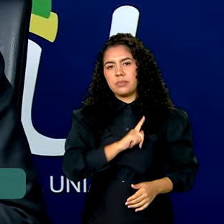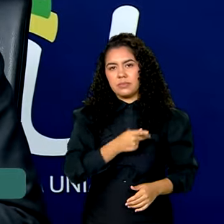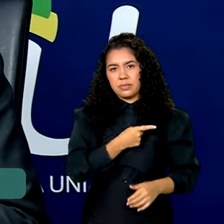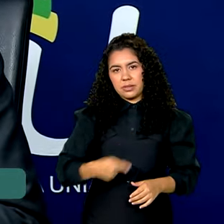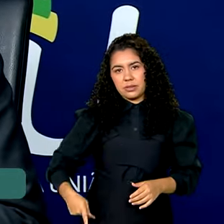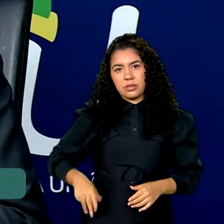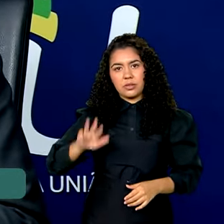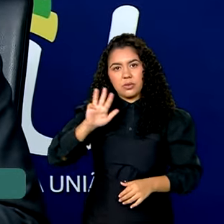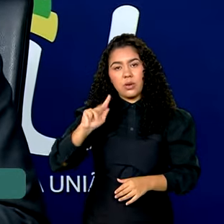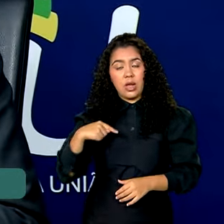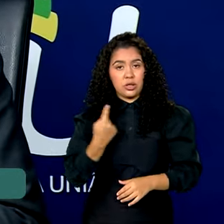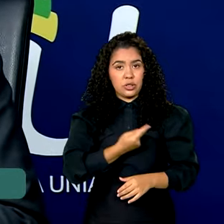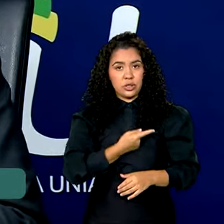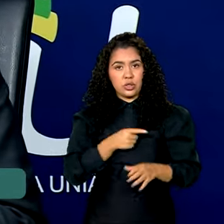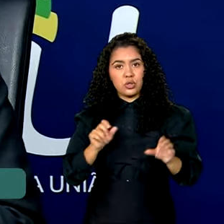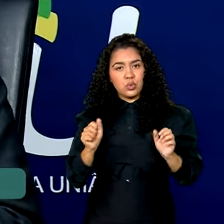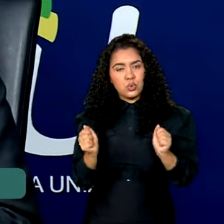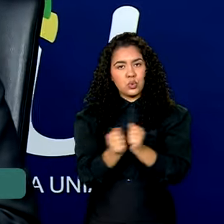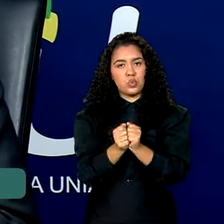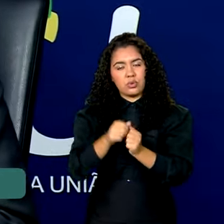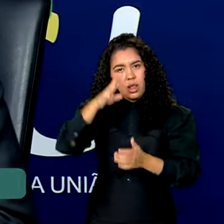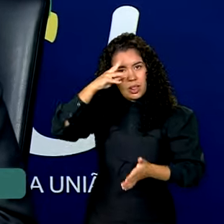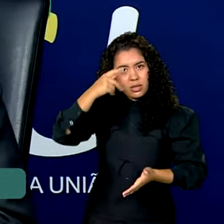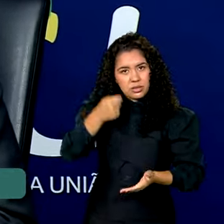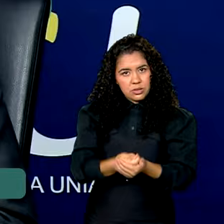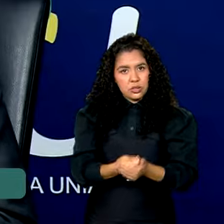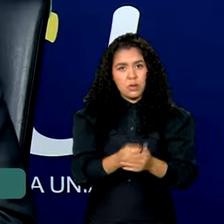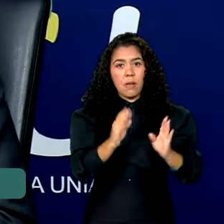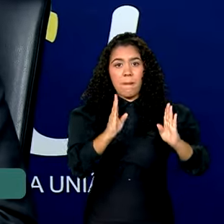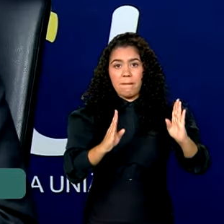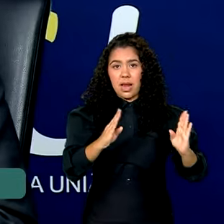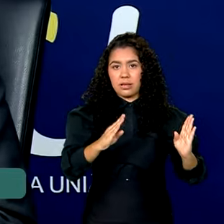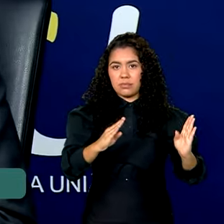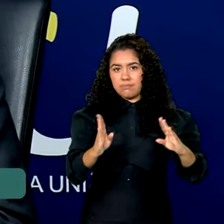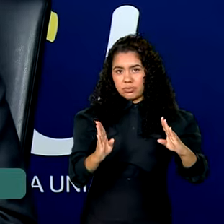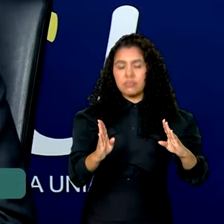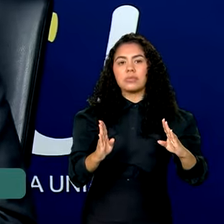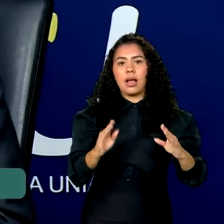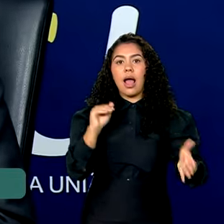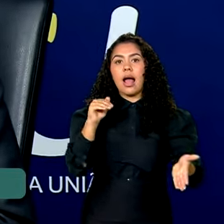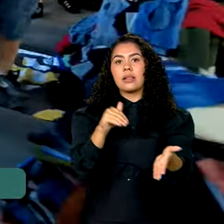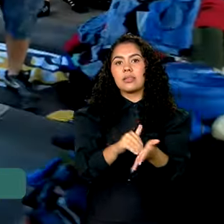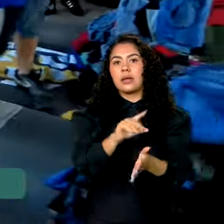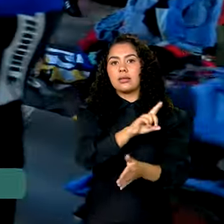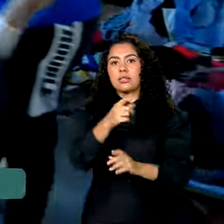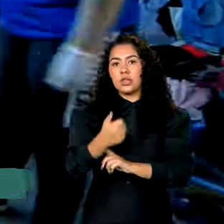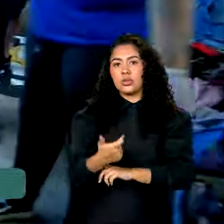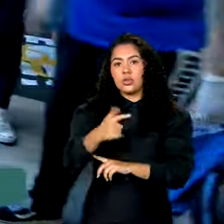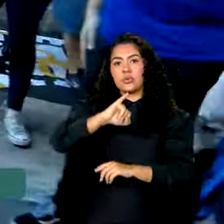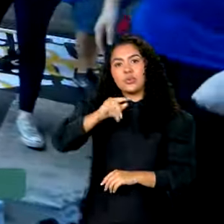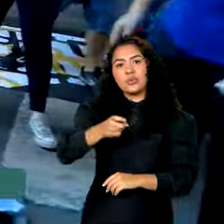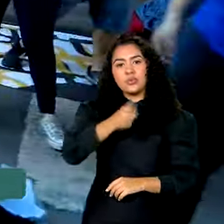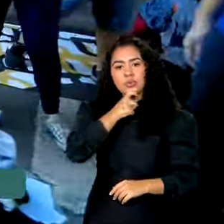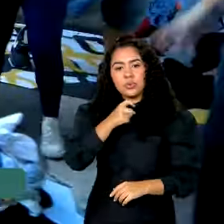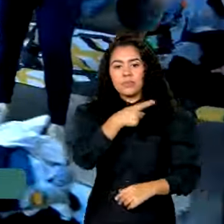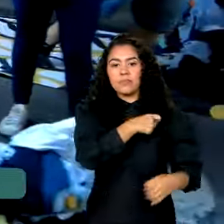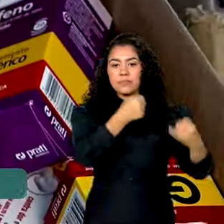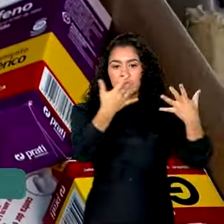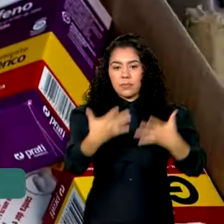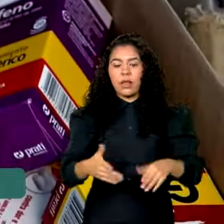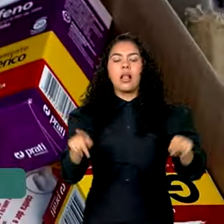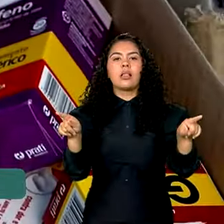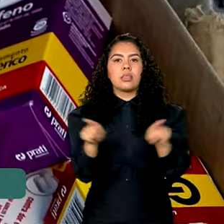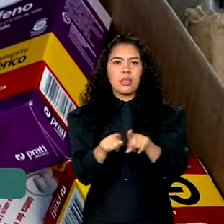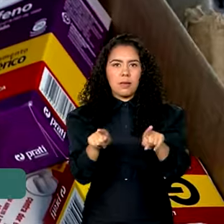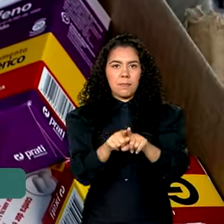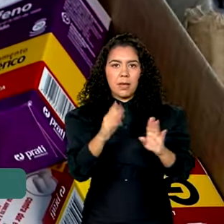decisão conjunta de estendermos esse prazo até dia 12 de julho. Também foi prorrogado o prazo para